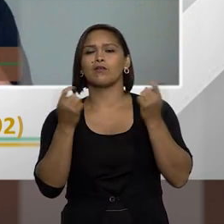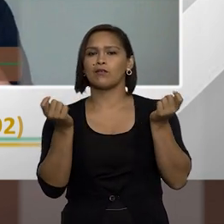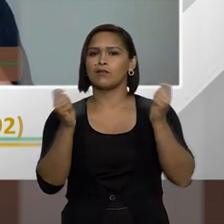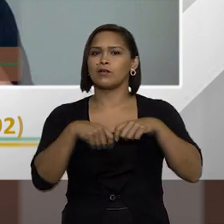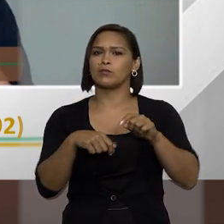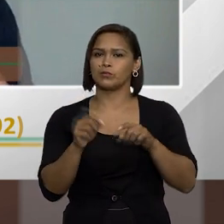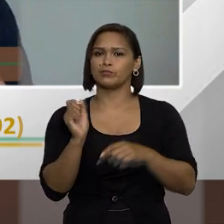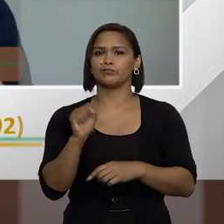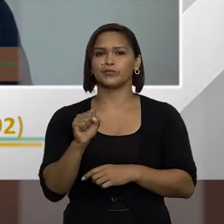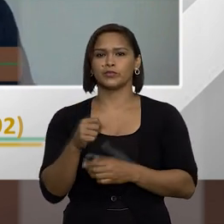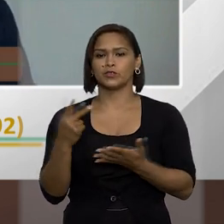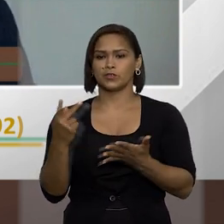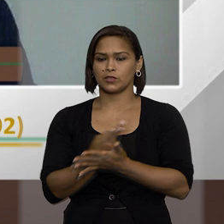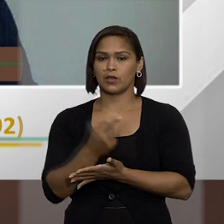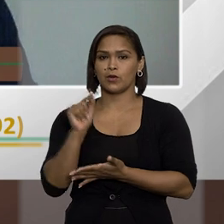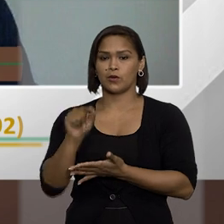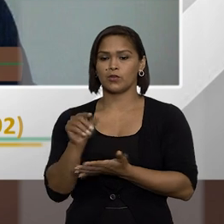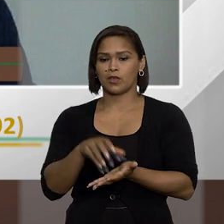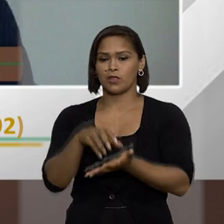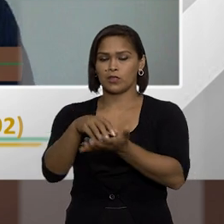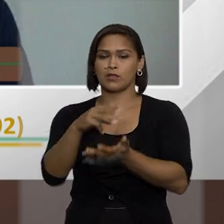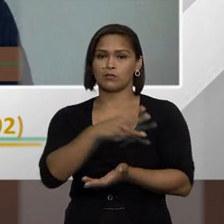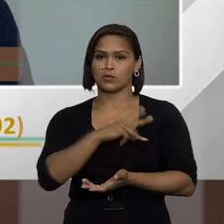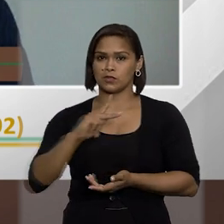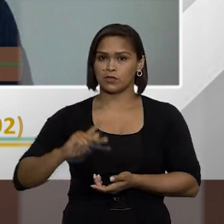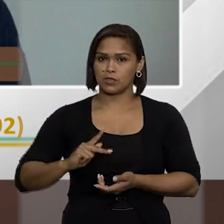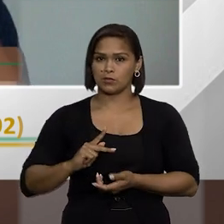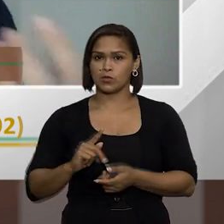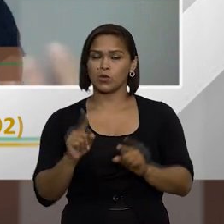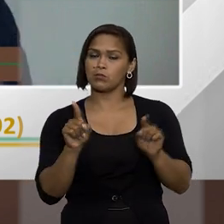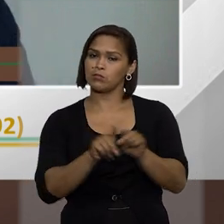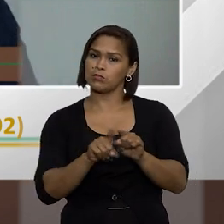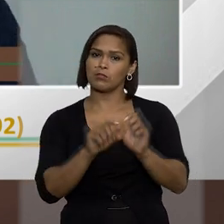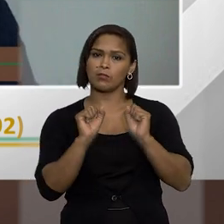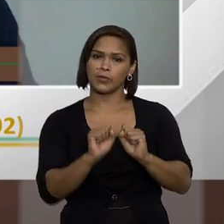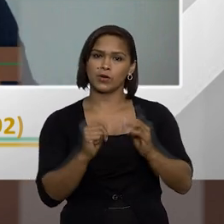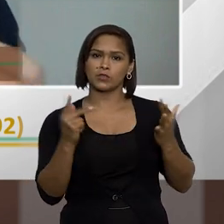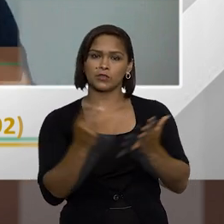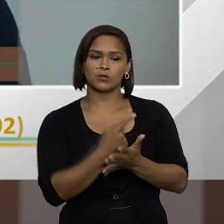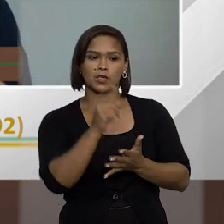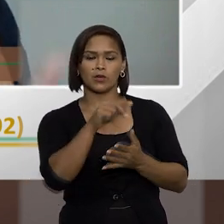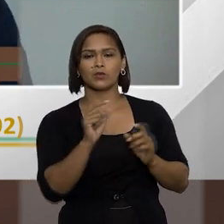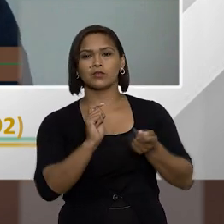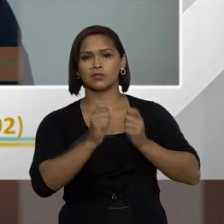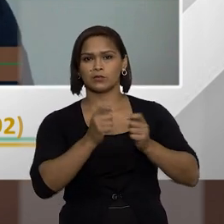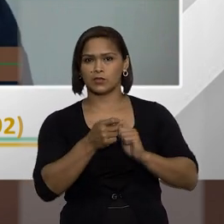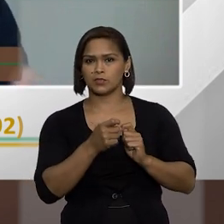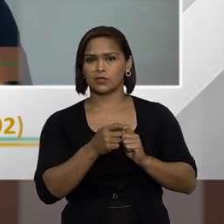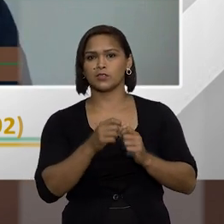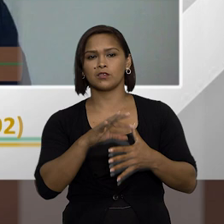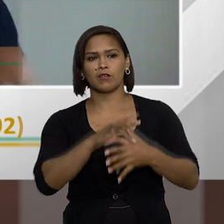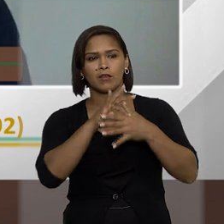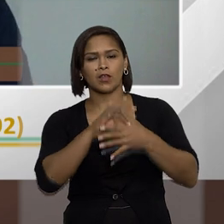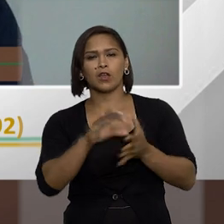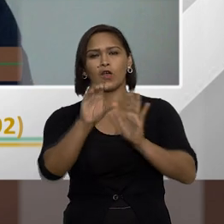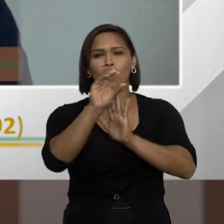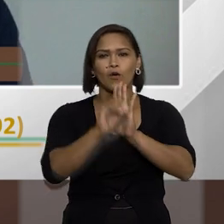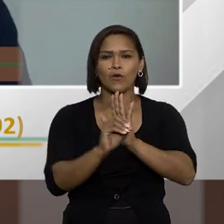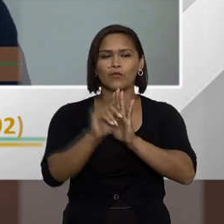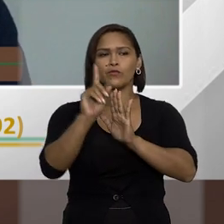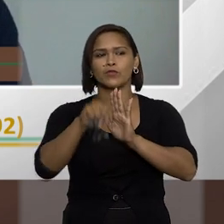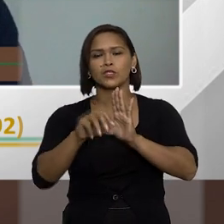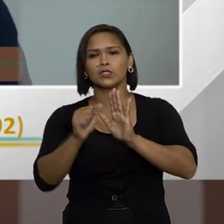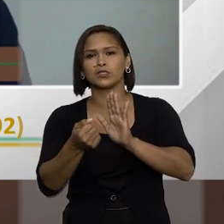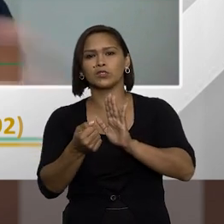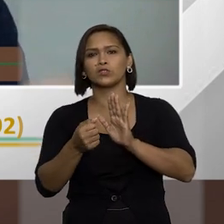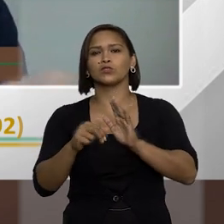possível que isto ocorra dentro do ministério público ou que ocorra também na esfera administrativa seja de ofício